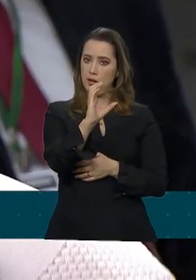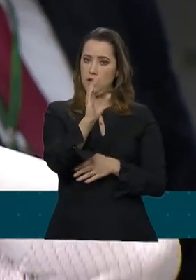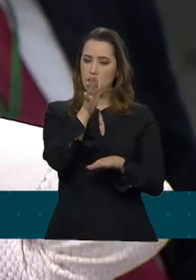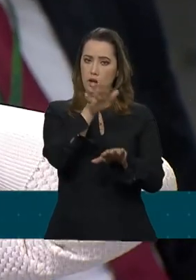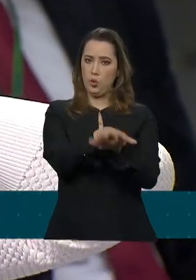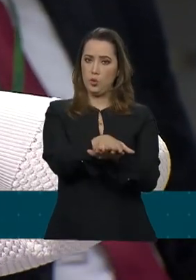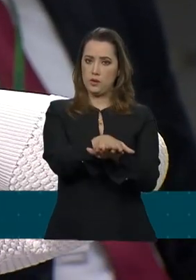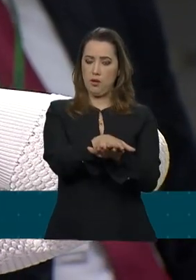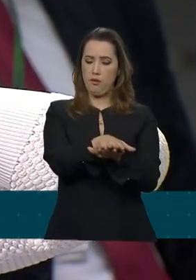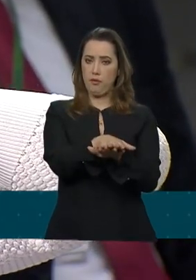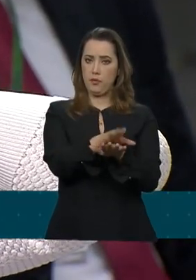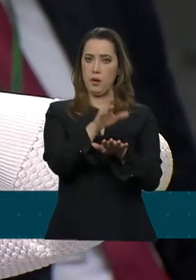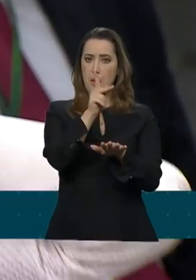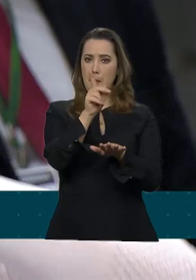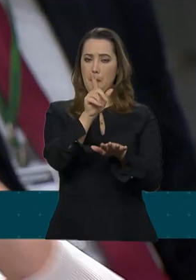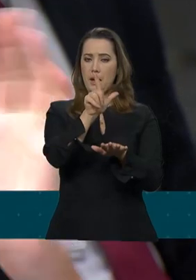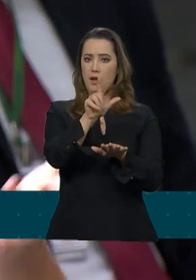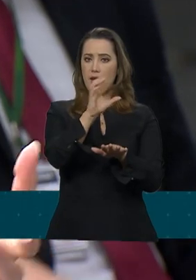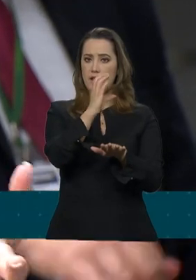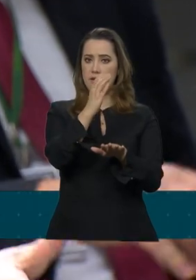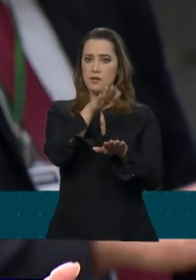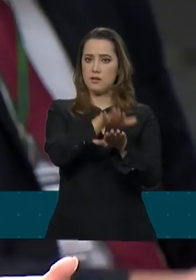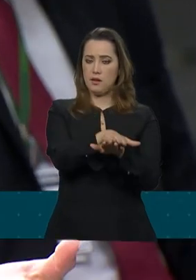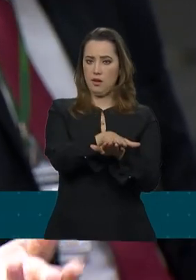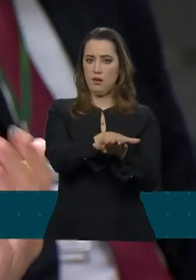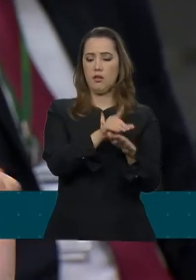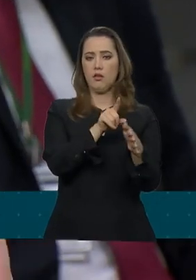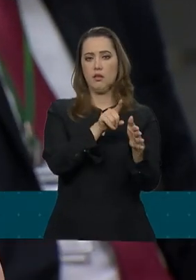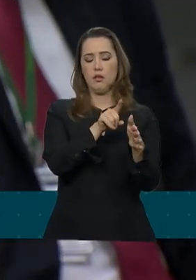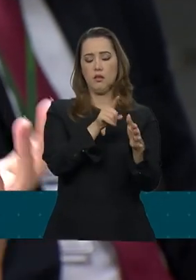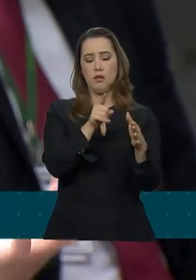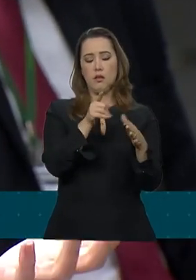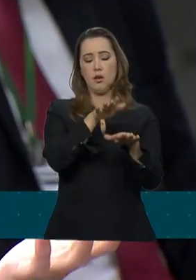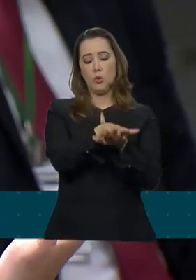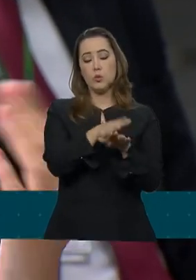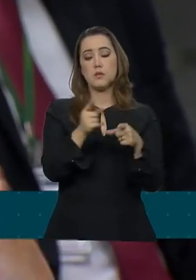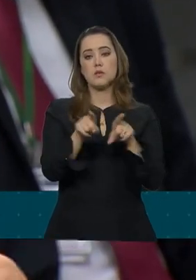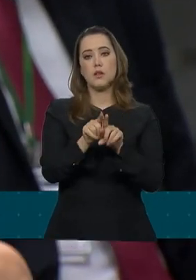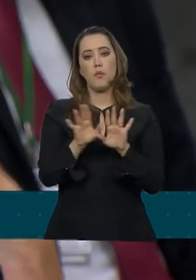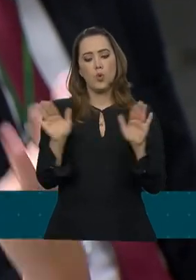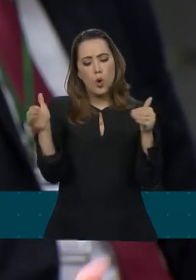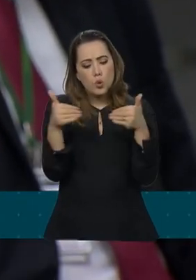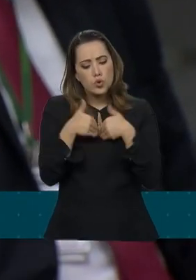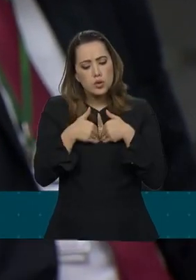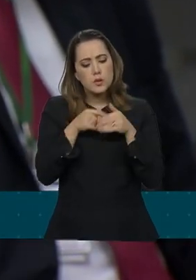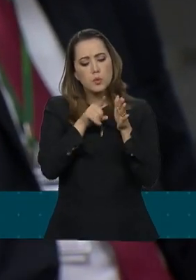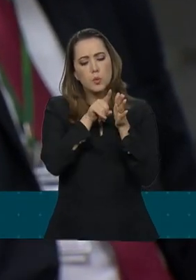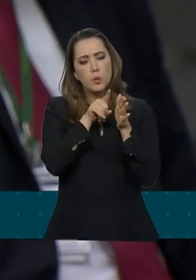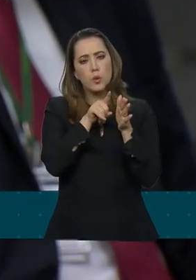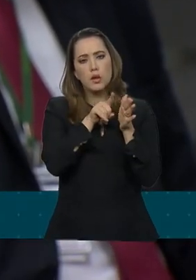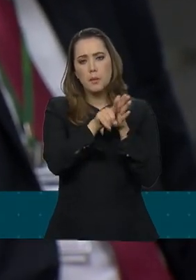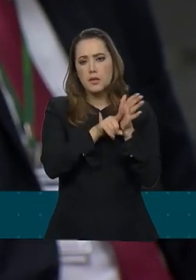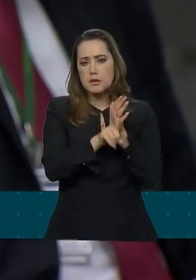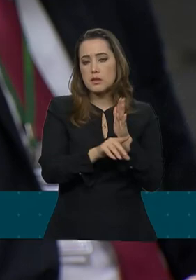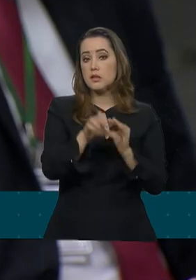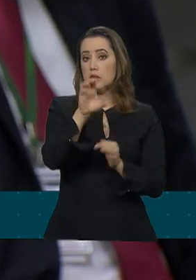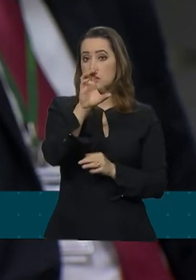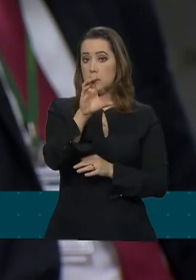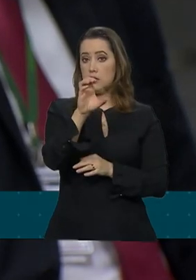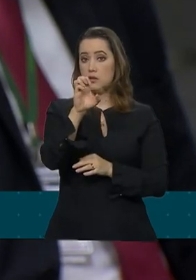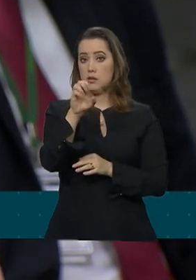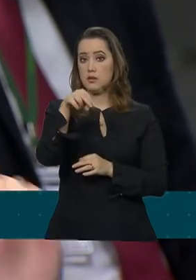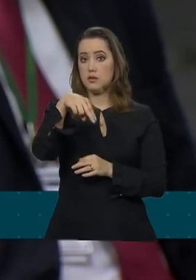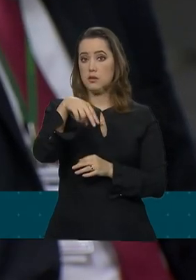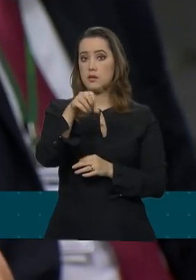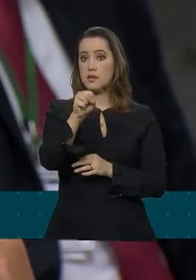Autismo, sim. Tem divergências no governo. O IBGE diz que não é possível incluir no censo de 2020. Eu queria